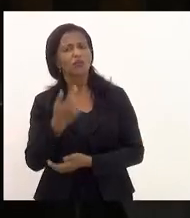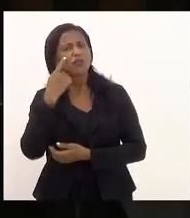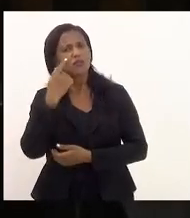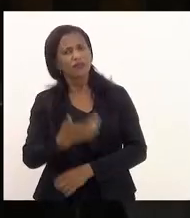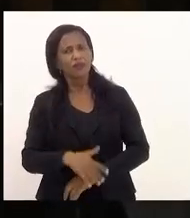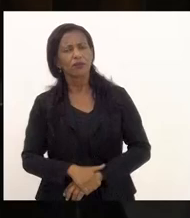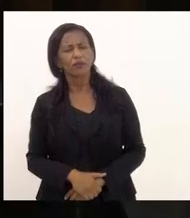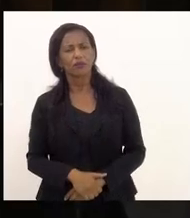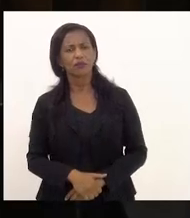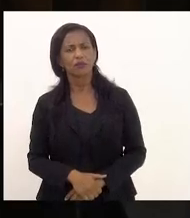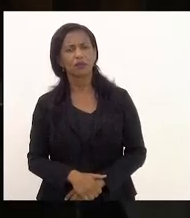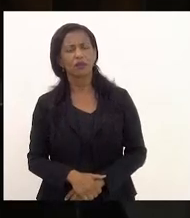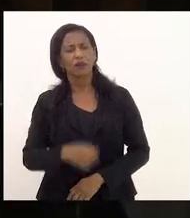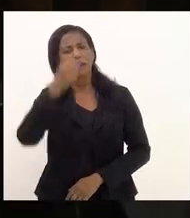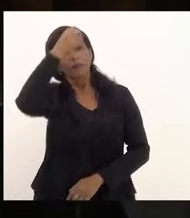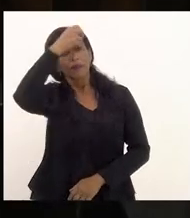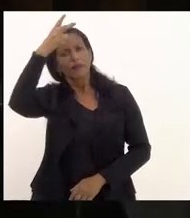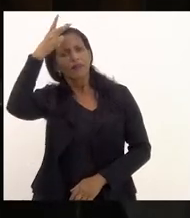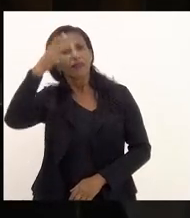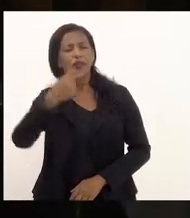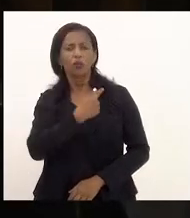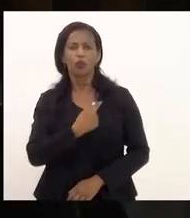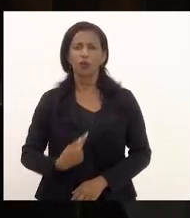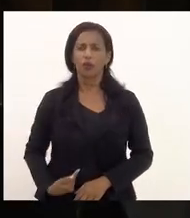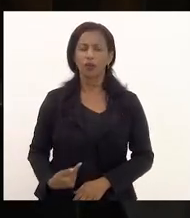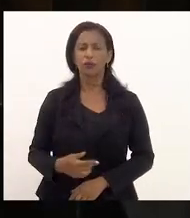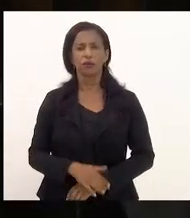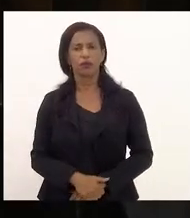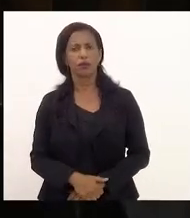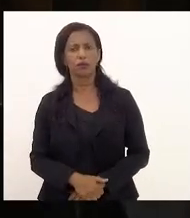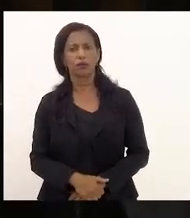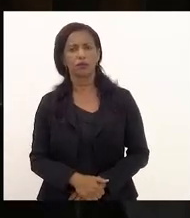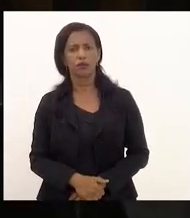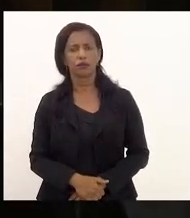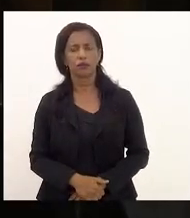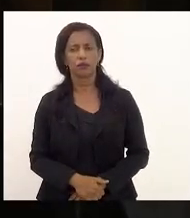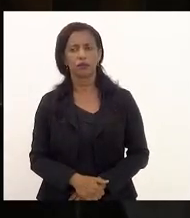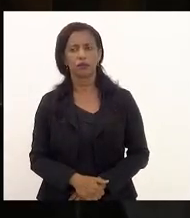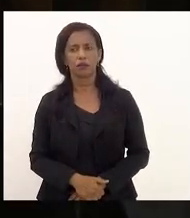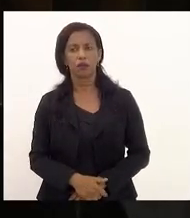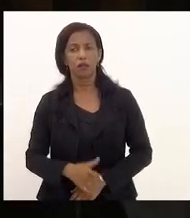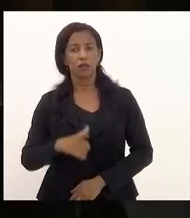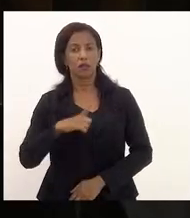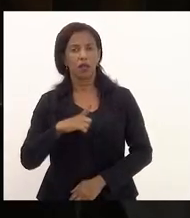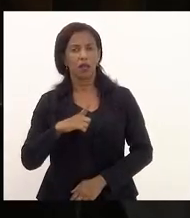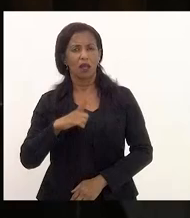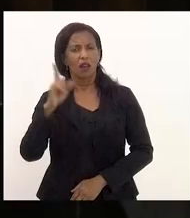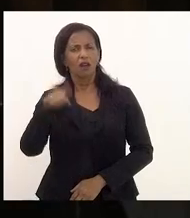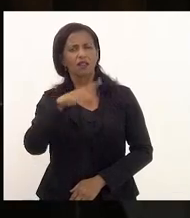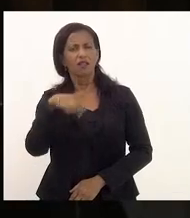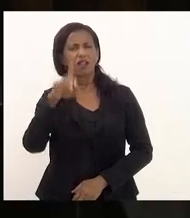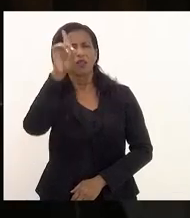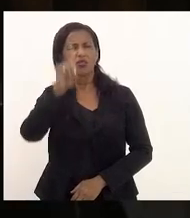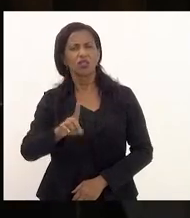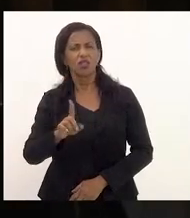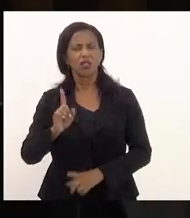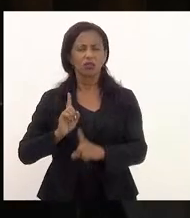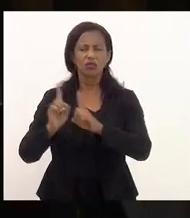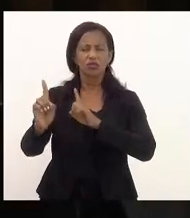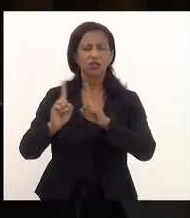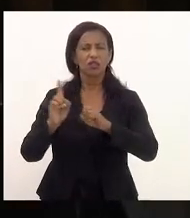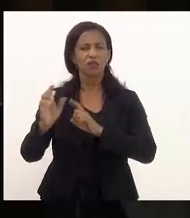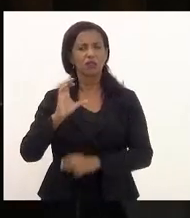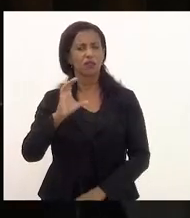viu prefeitos, governadores, cercear o direito de ir e vir de um